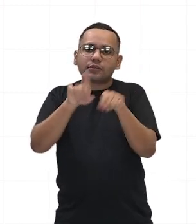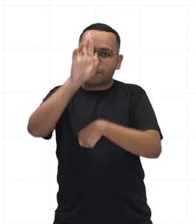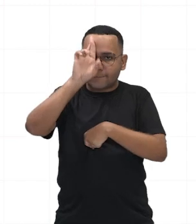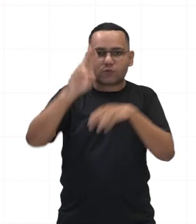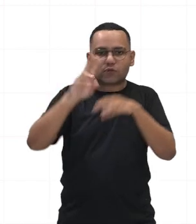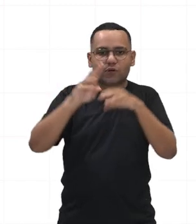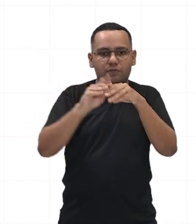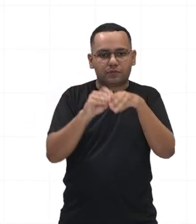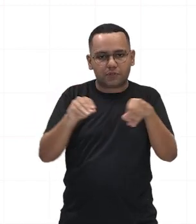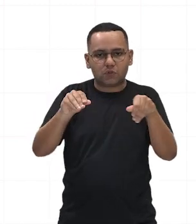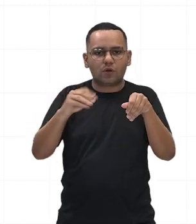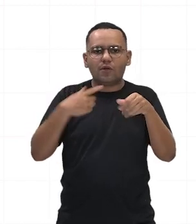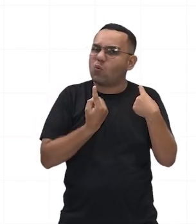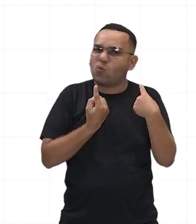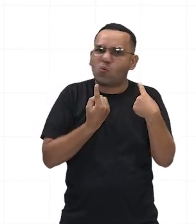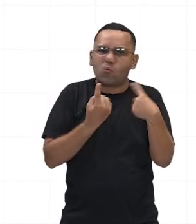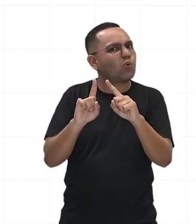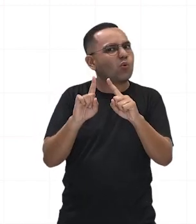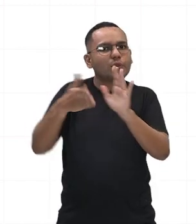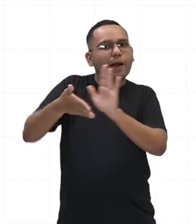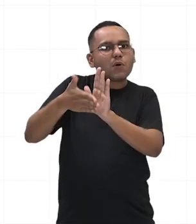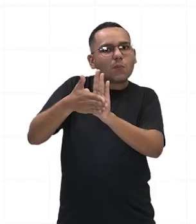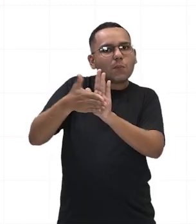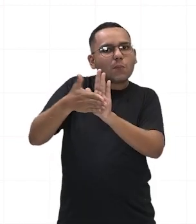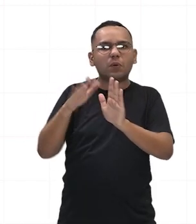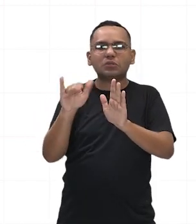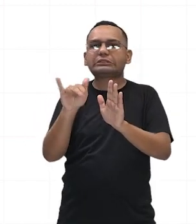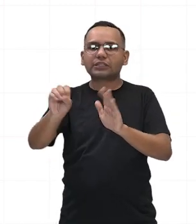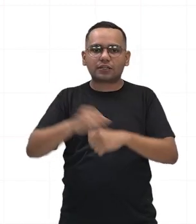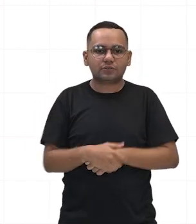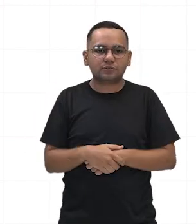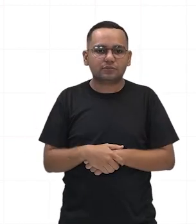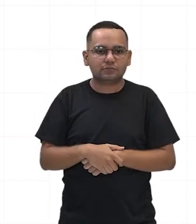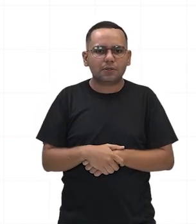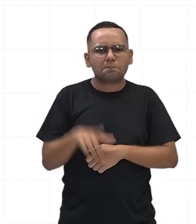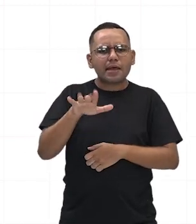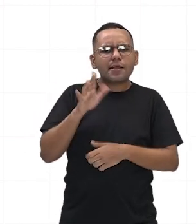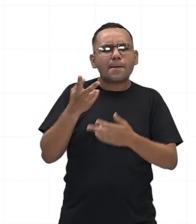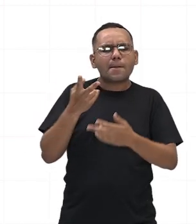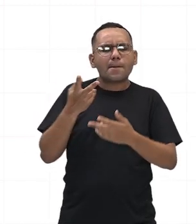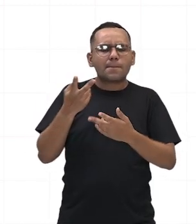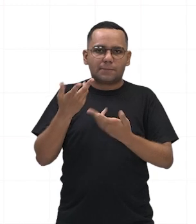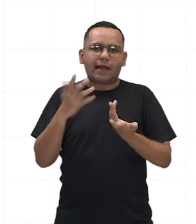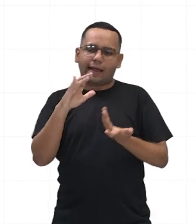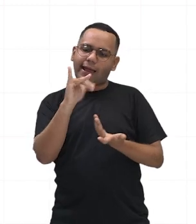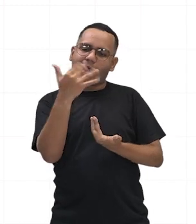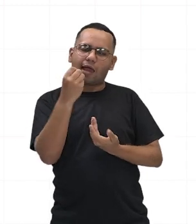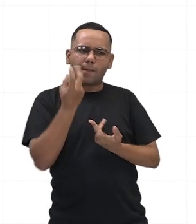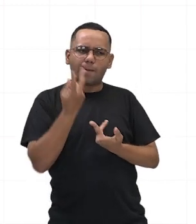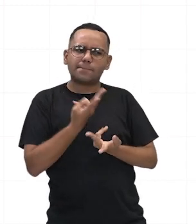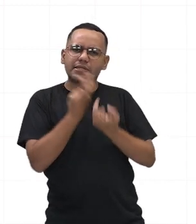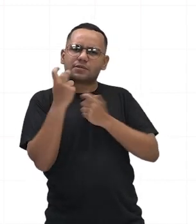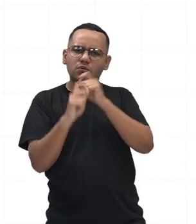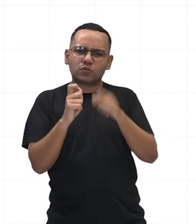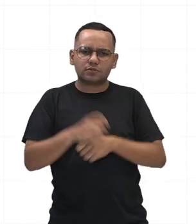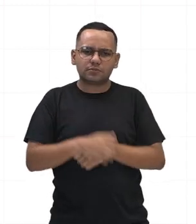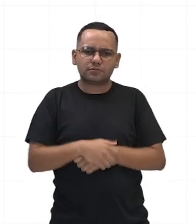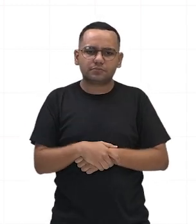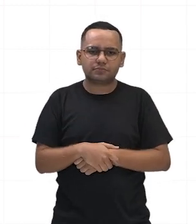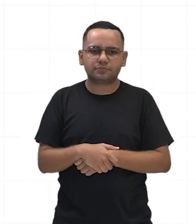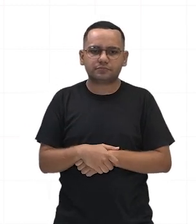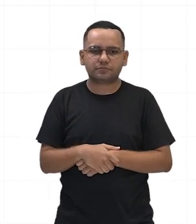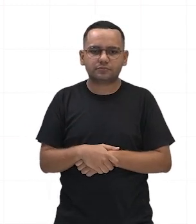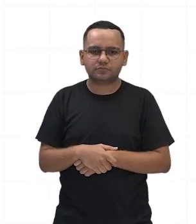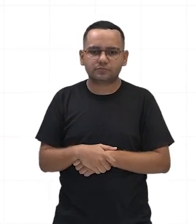numa colina fora da cidade. E, ao ver a situação, Caio pediu a um escravo que